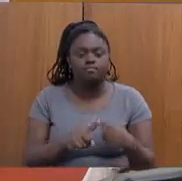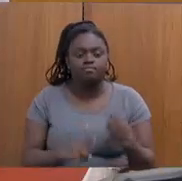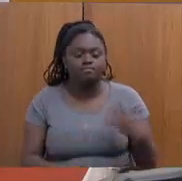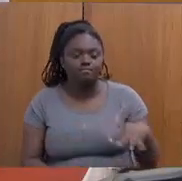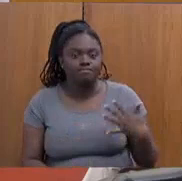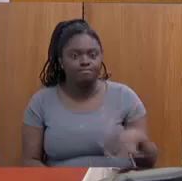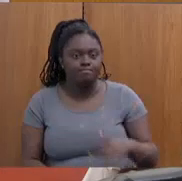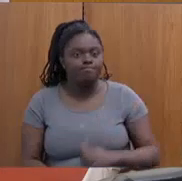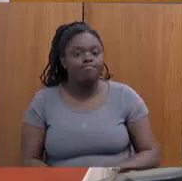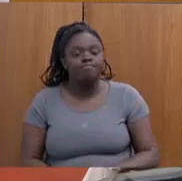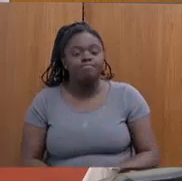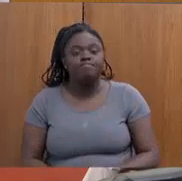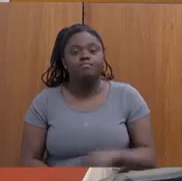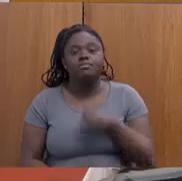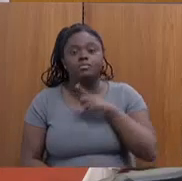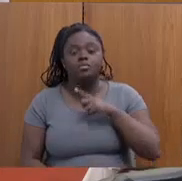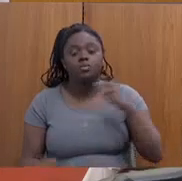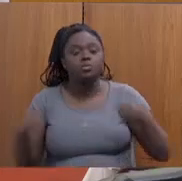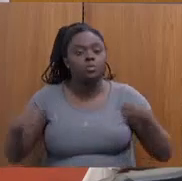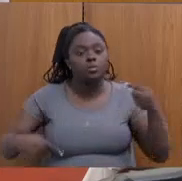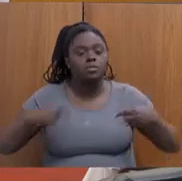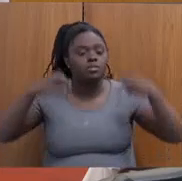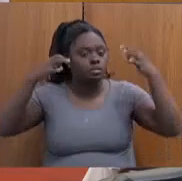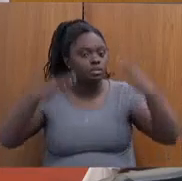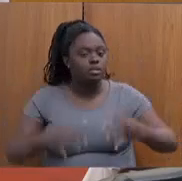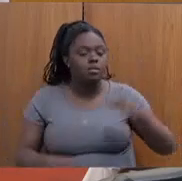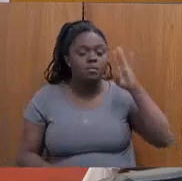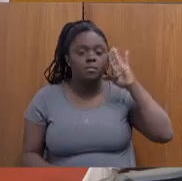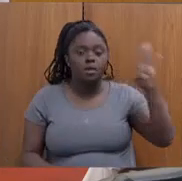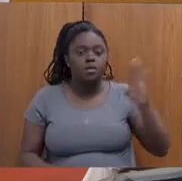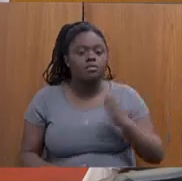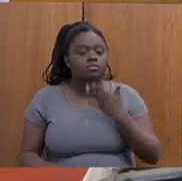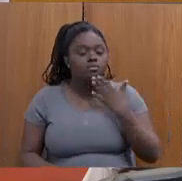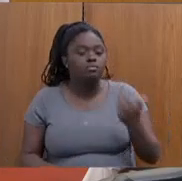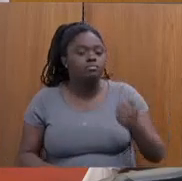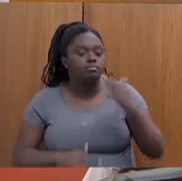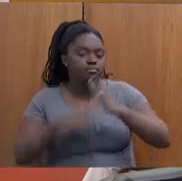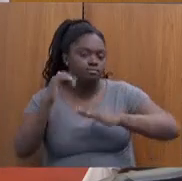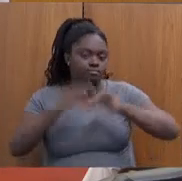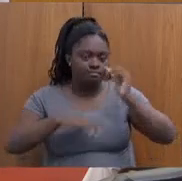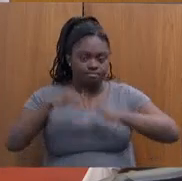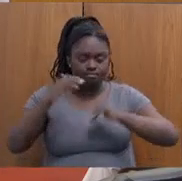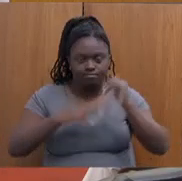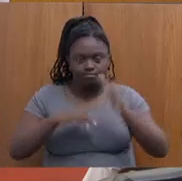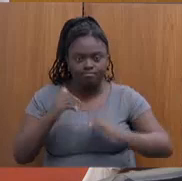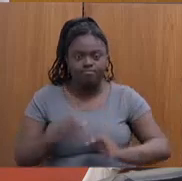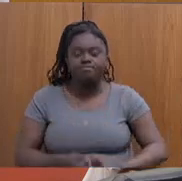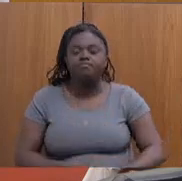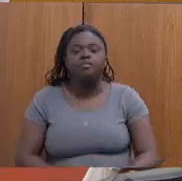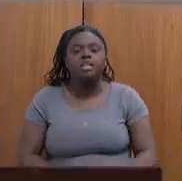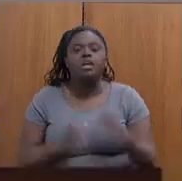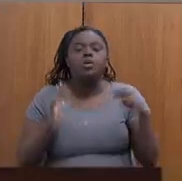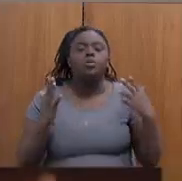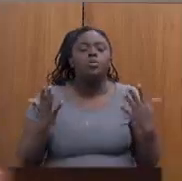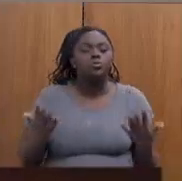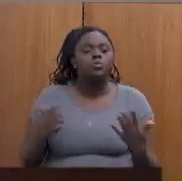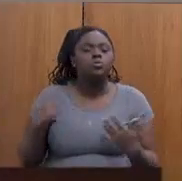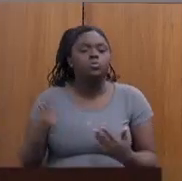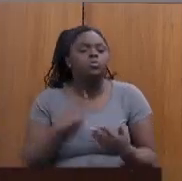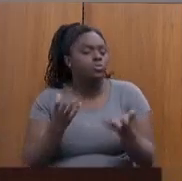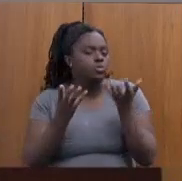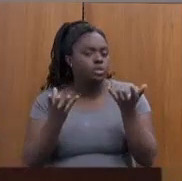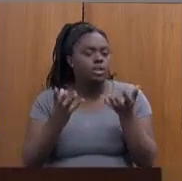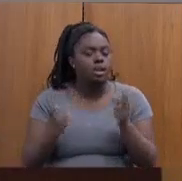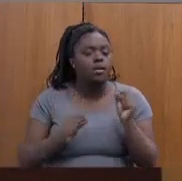Para a gente ter uma política assertiva, inclusive da qualificação profissional, nesse sentido. O que a gente quer é essa